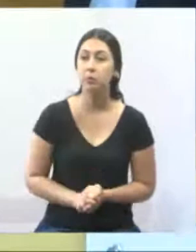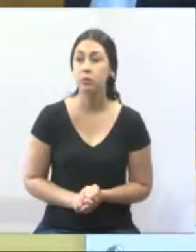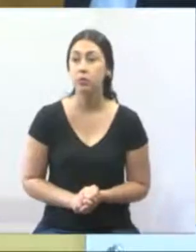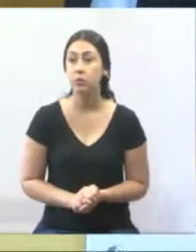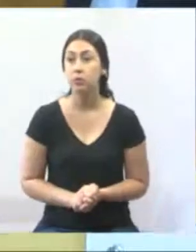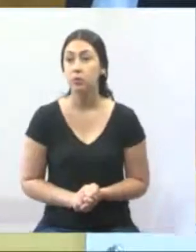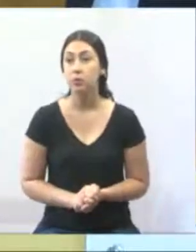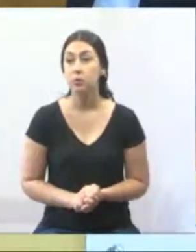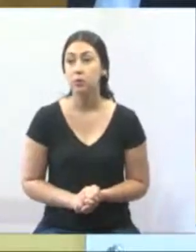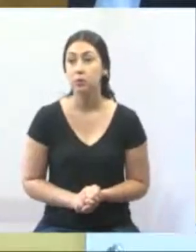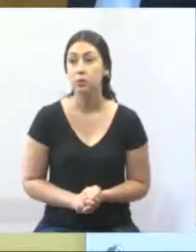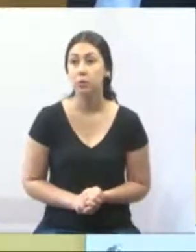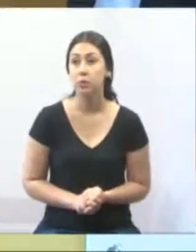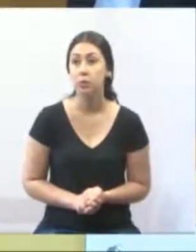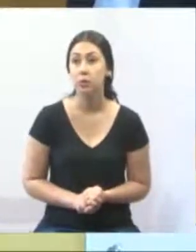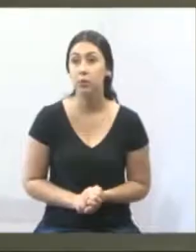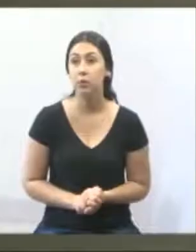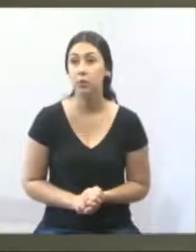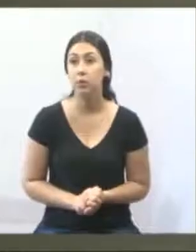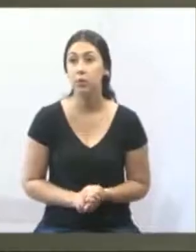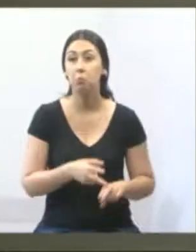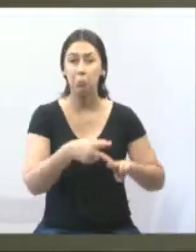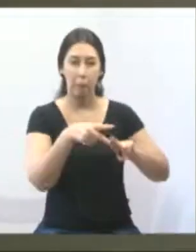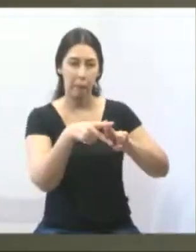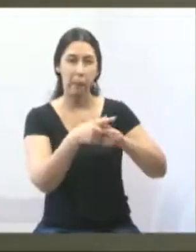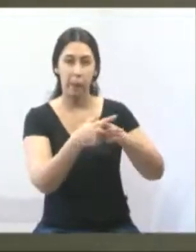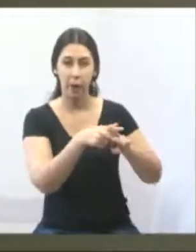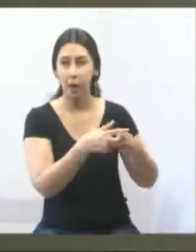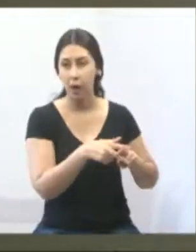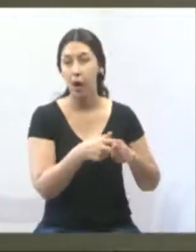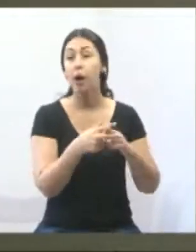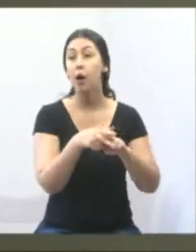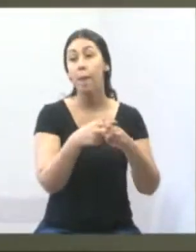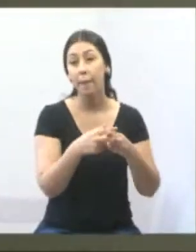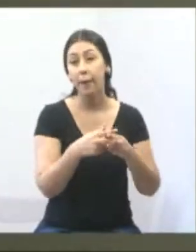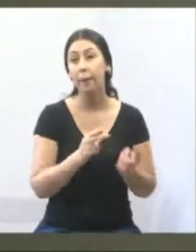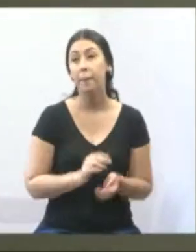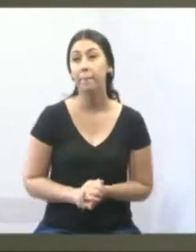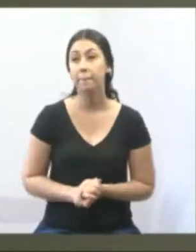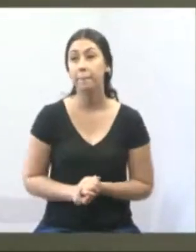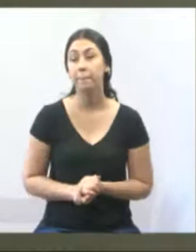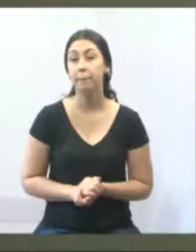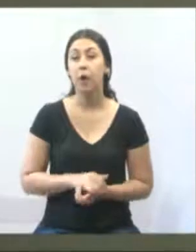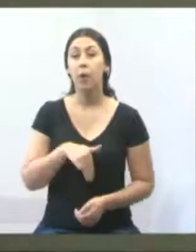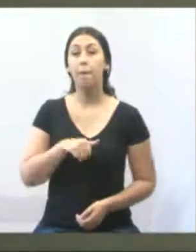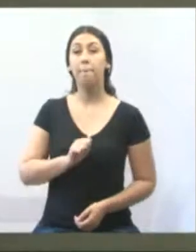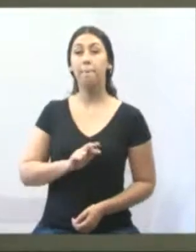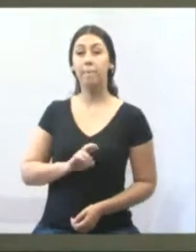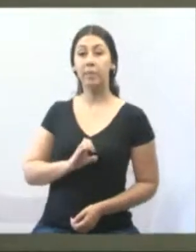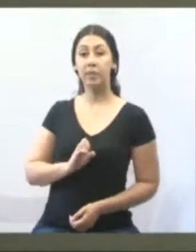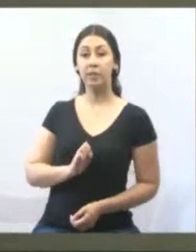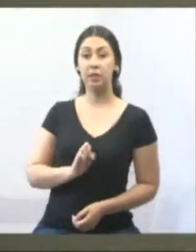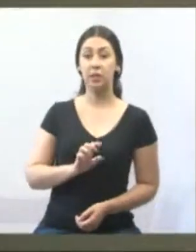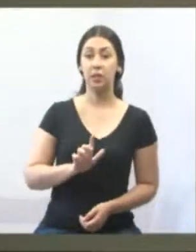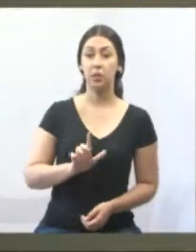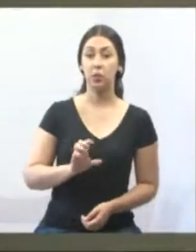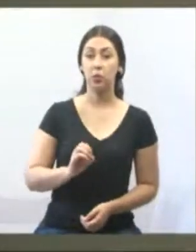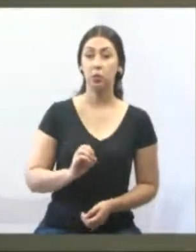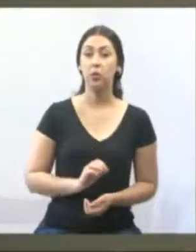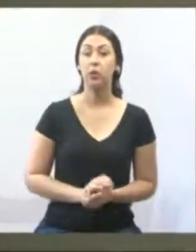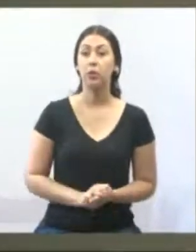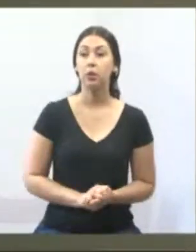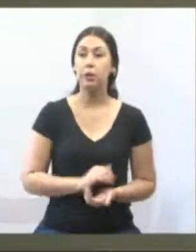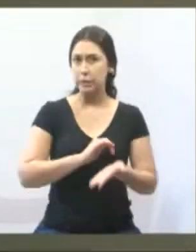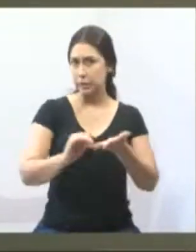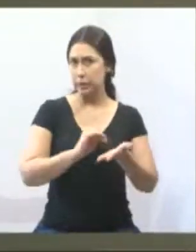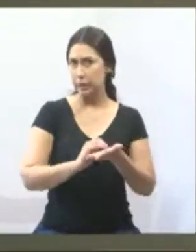que pediram para poder fazer a manutenção. E o Marcelo, nosso secretário de esporte, que tem nos atendido